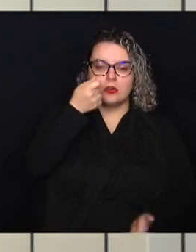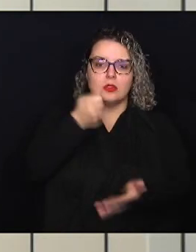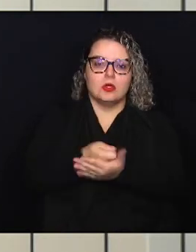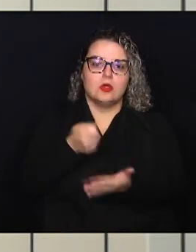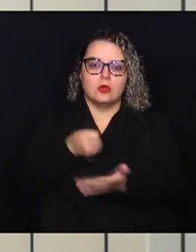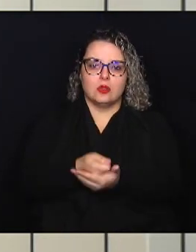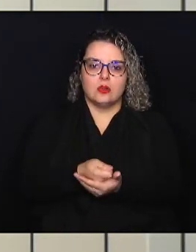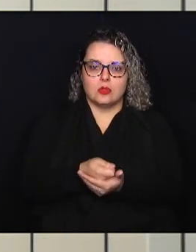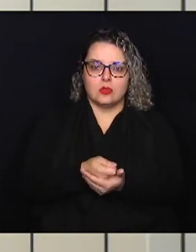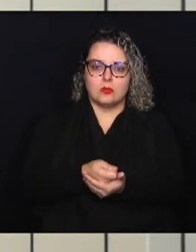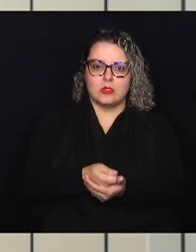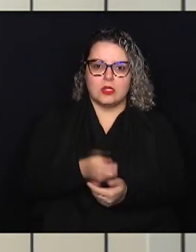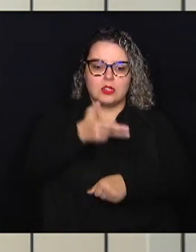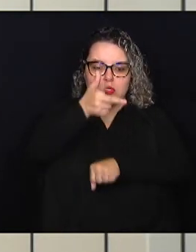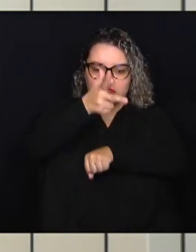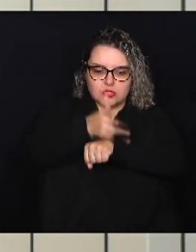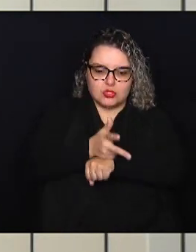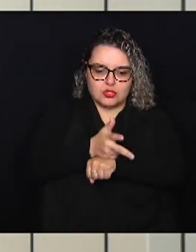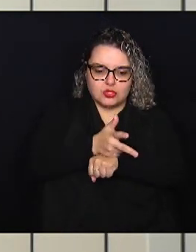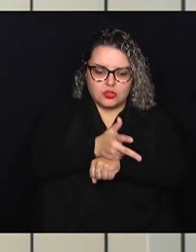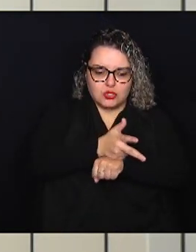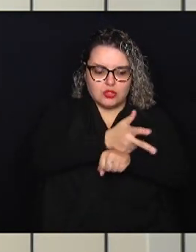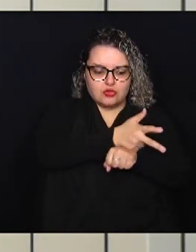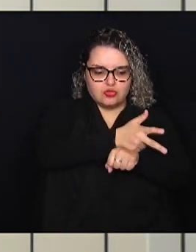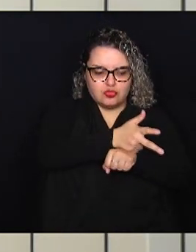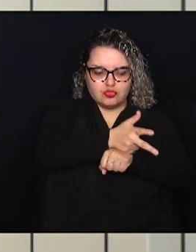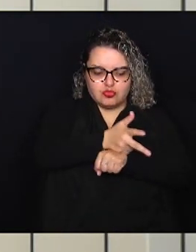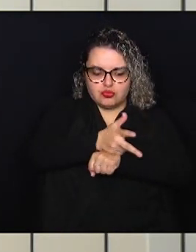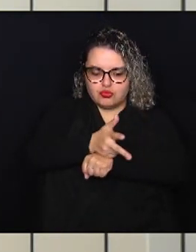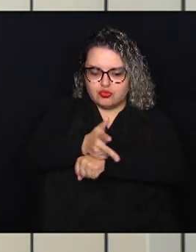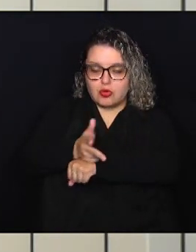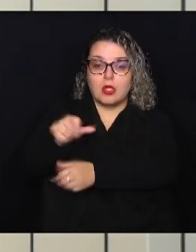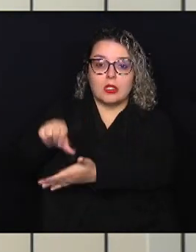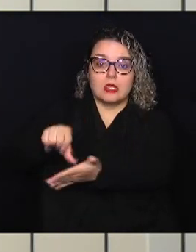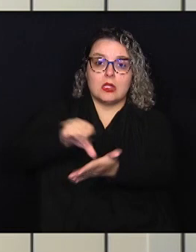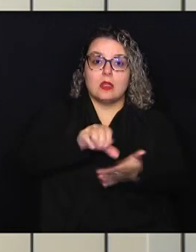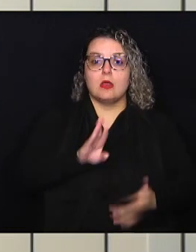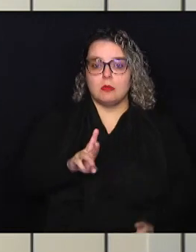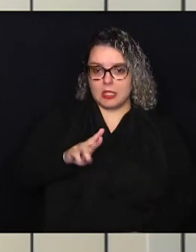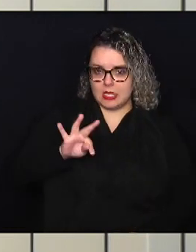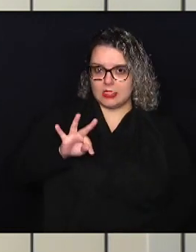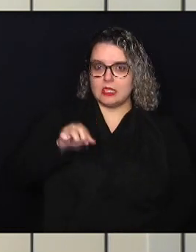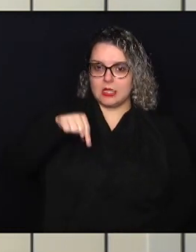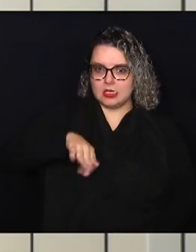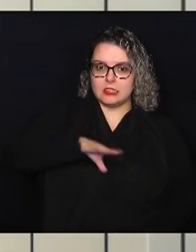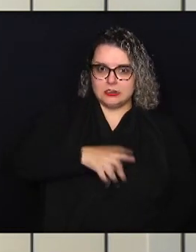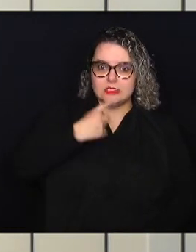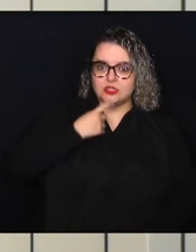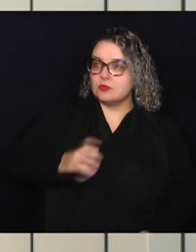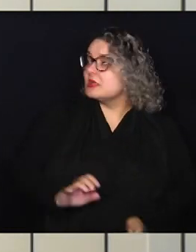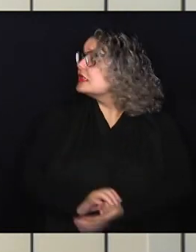colocação de câmeras de monitoramento nas estações do BRT aqui em Campinas.